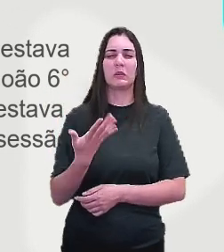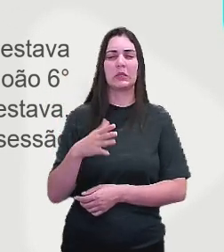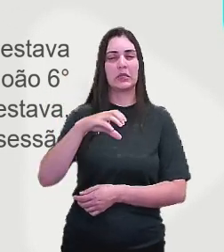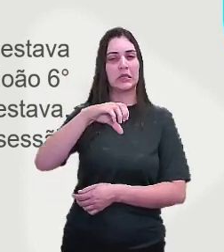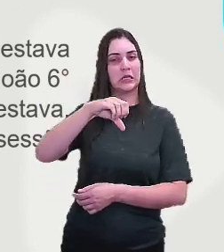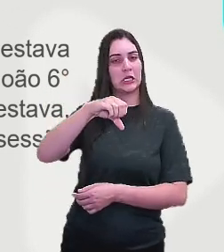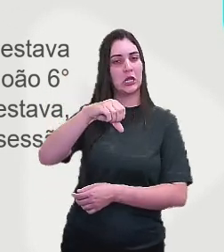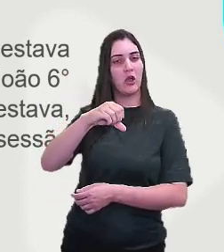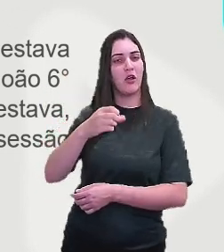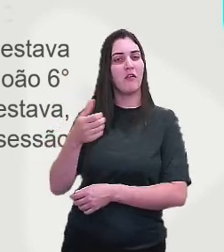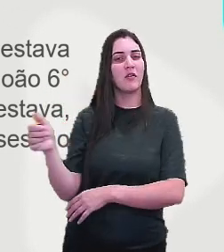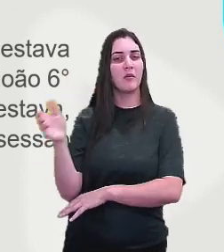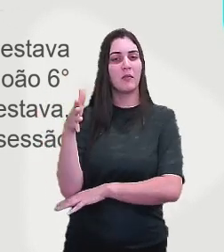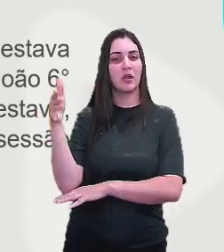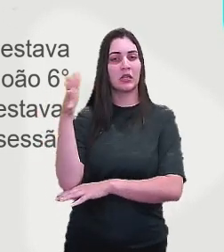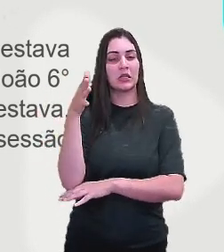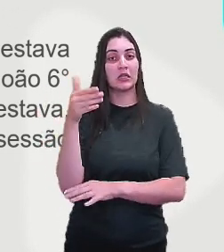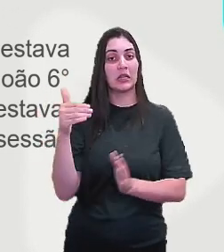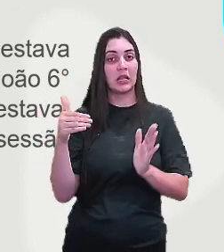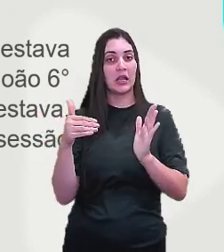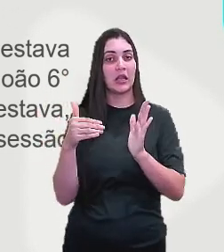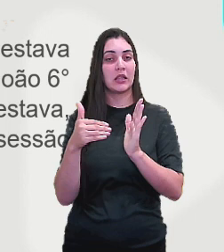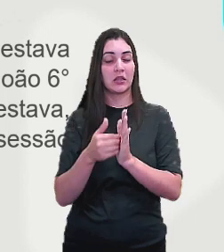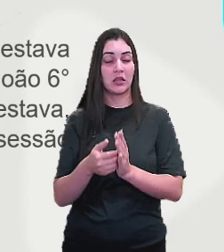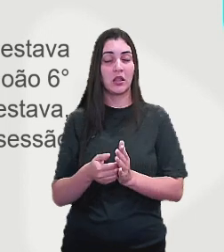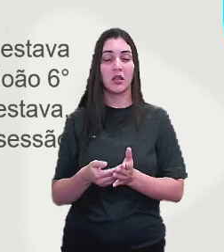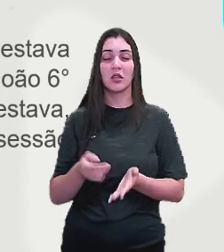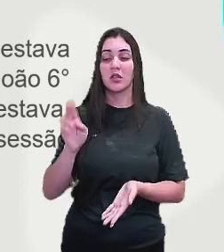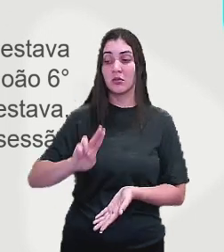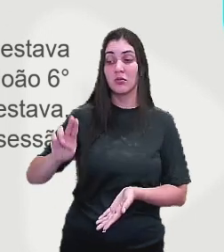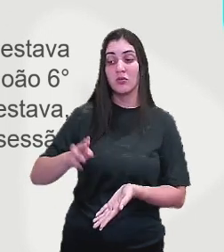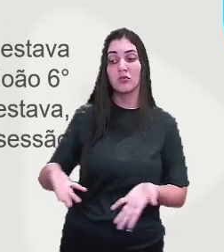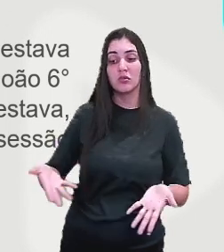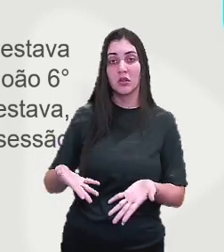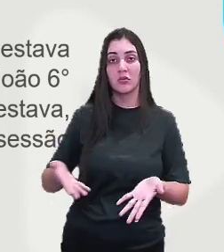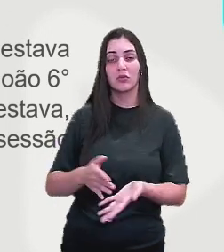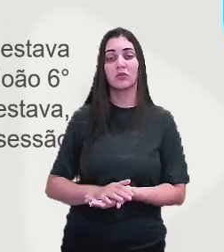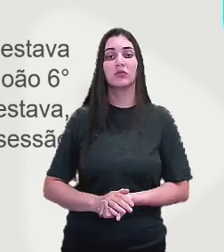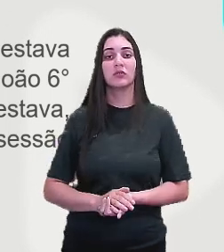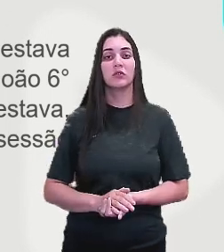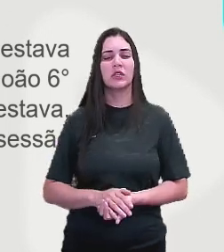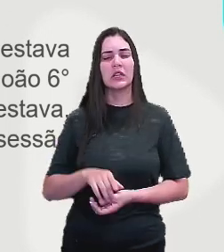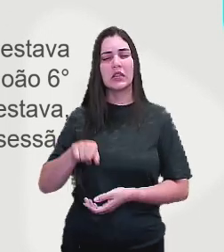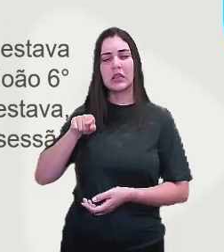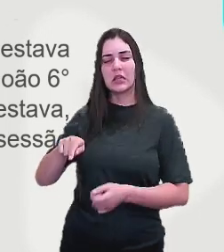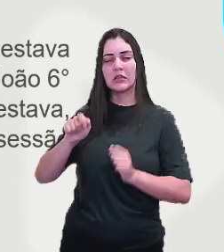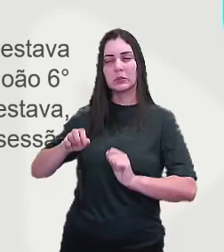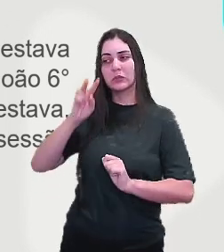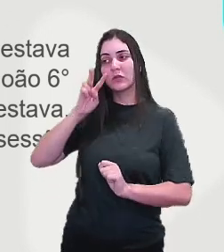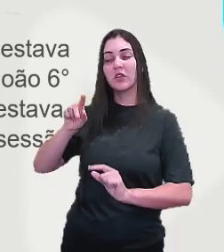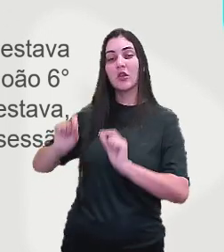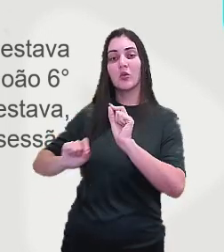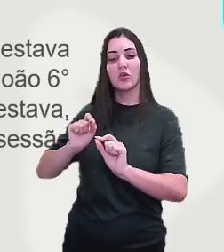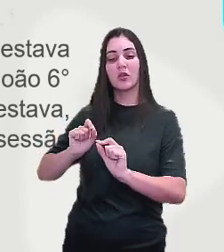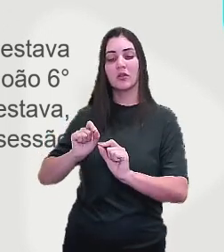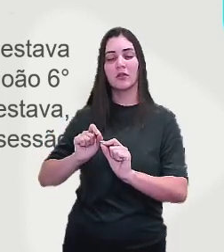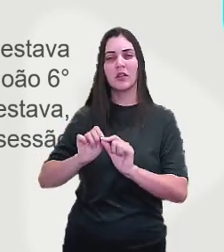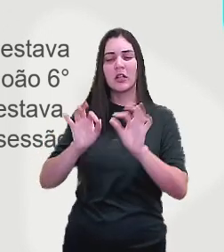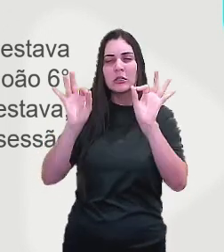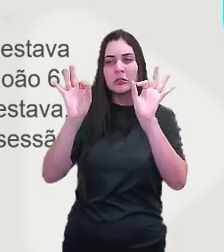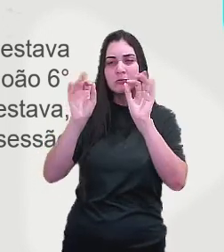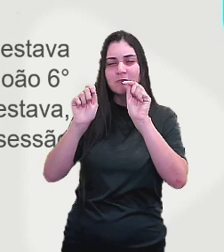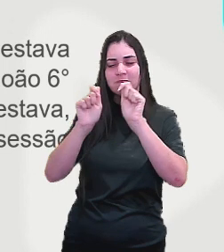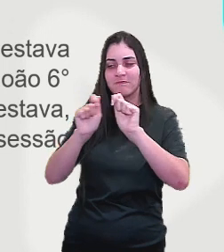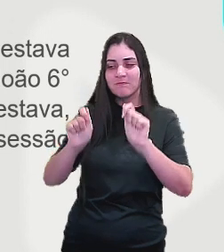bandeiras até, esse modelo republicano que nós conhecemos hoje. E nessa aí, você pode ver que ela remonta a um